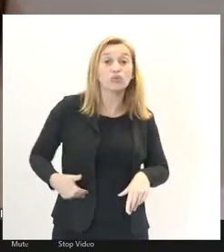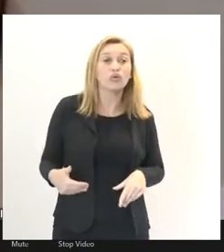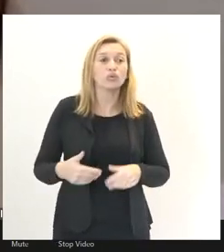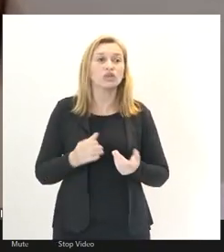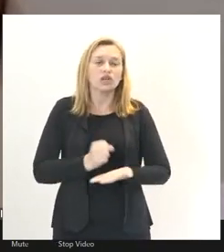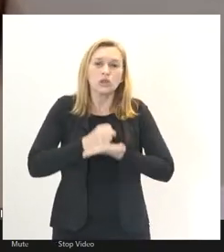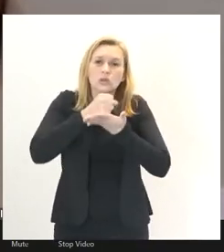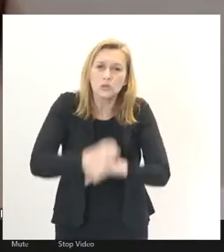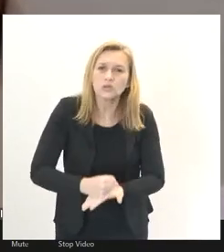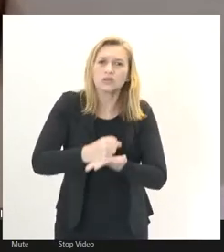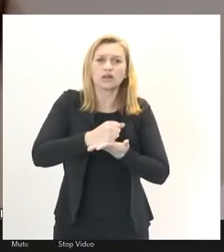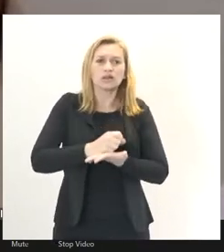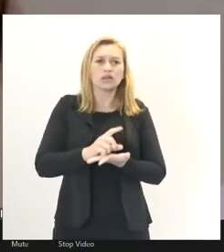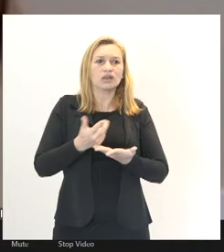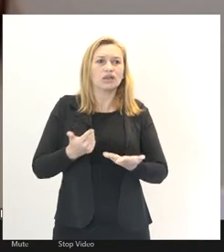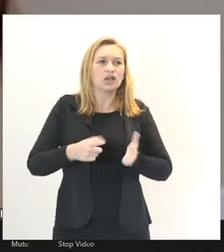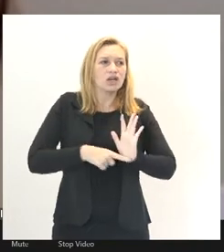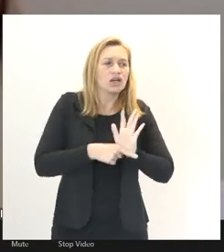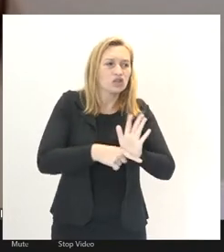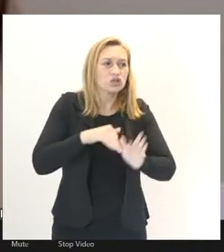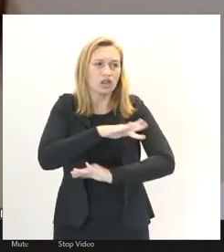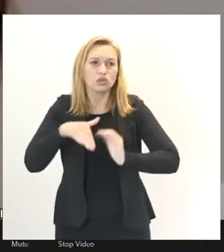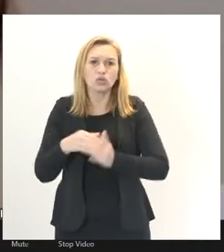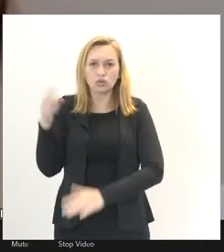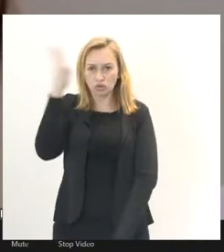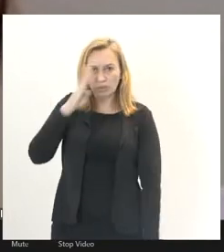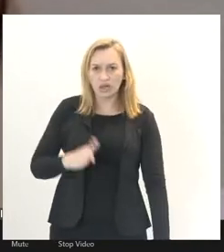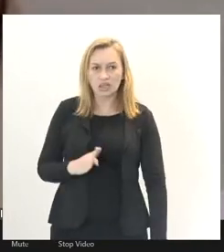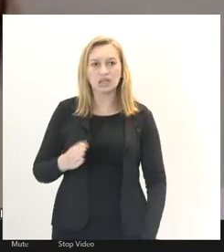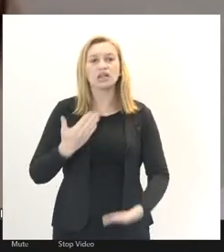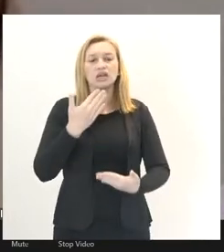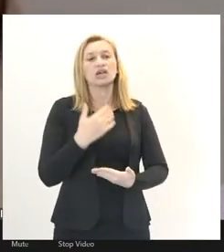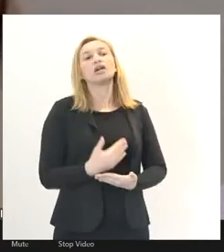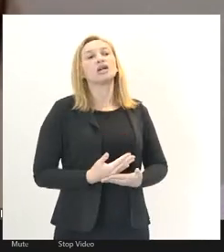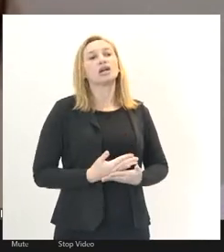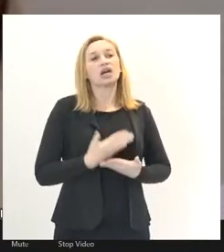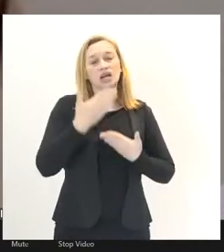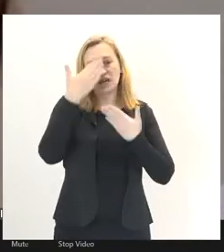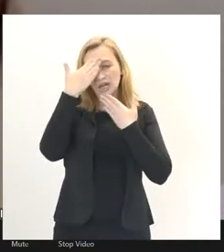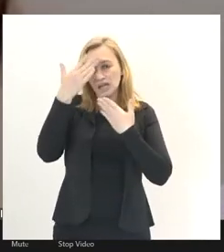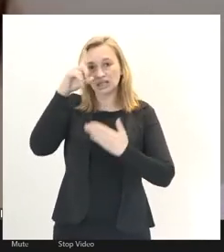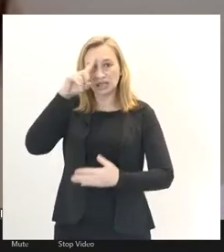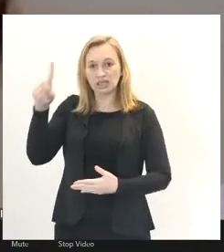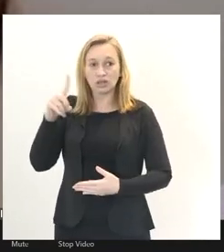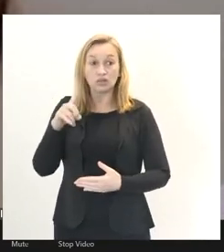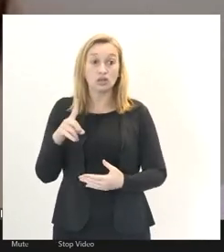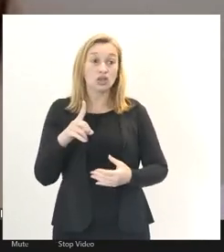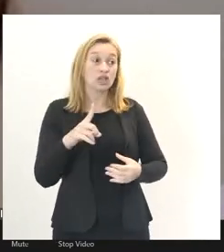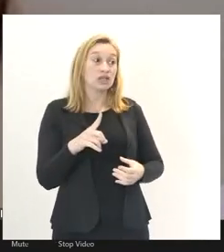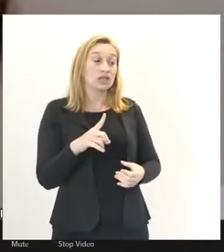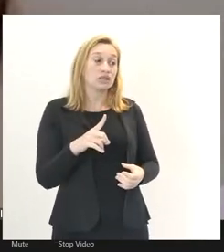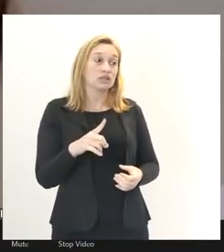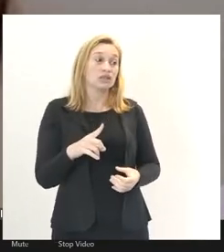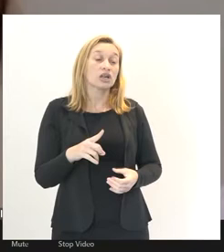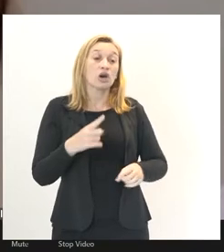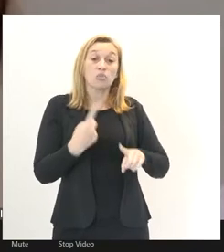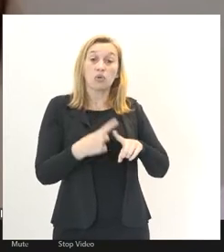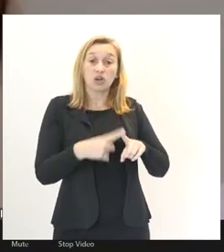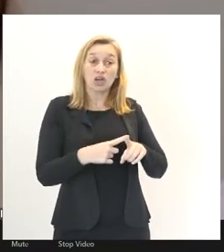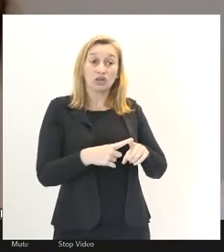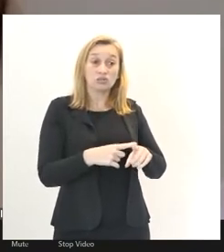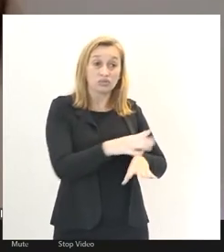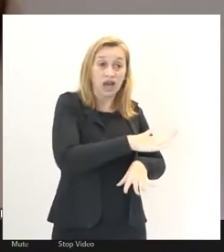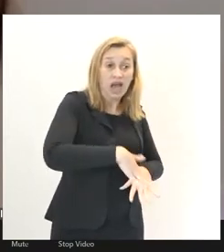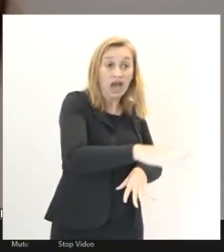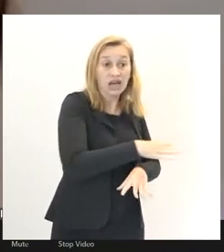tentáculos alcança todo o Brasil, e que nós sabemos que não aconteceria no segmento privado onde há a busca do lucro. Então, deputado,